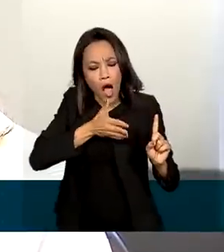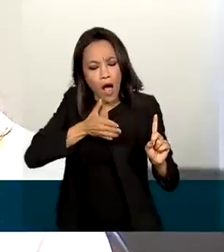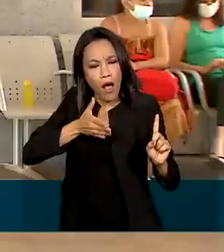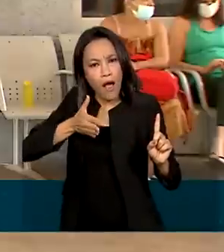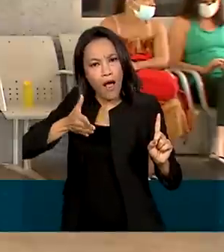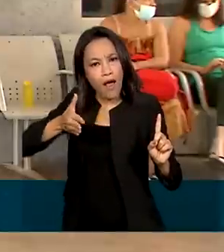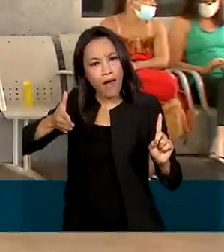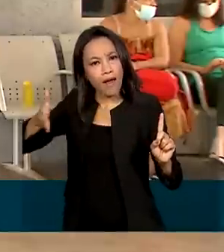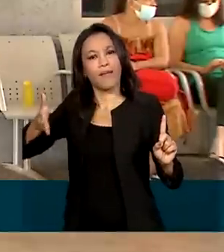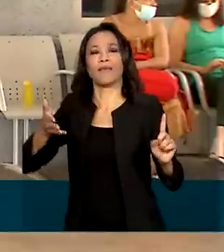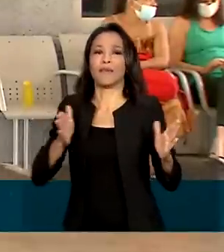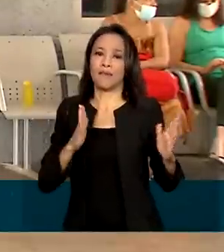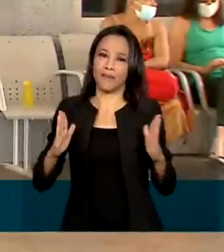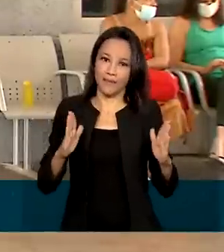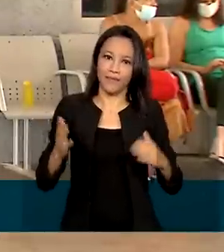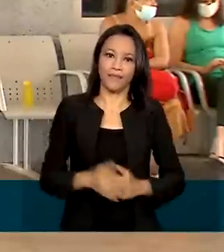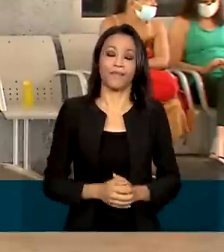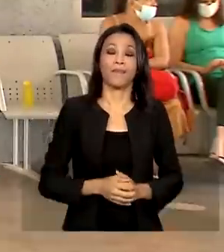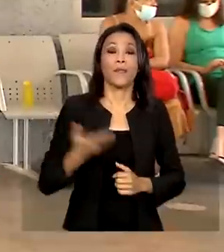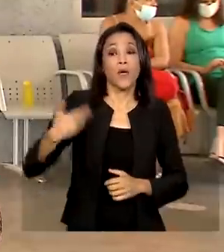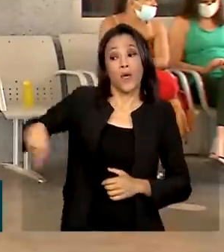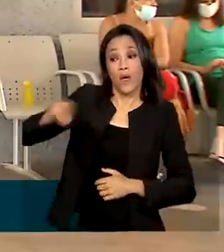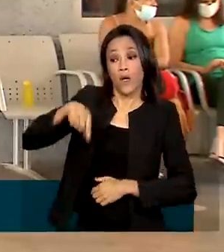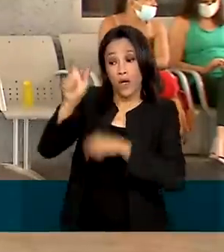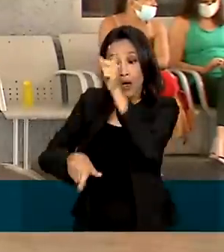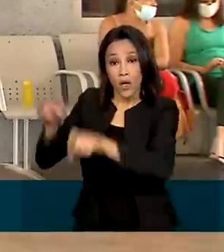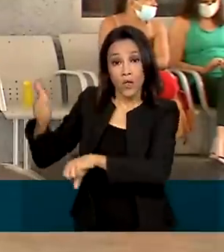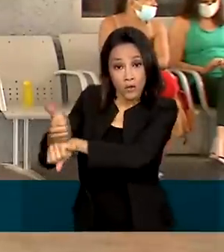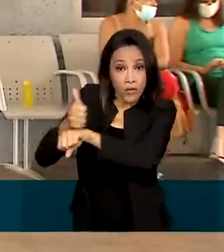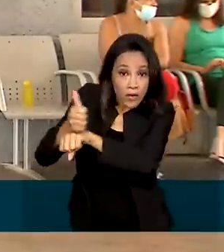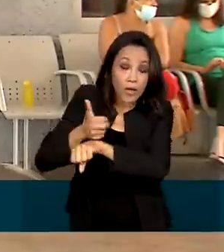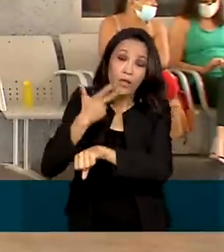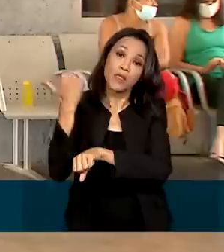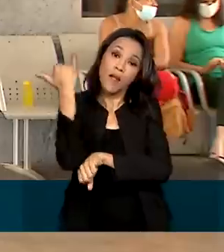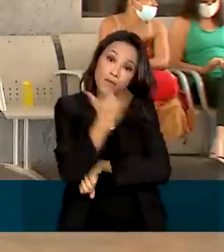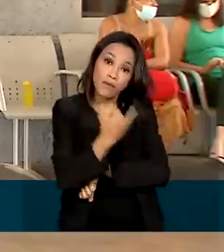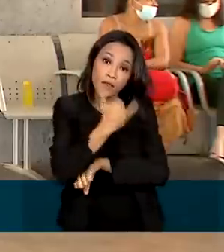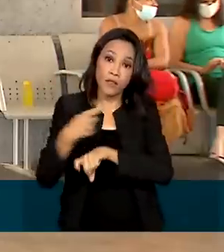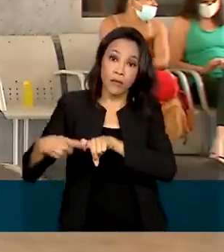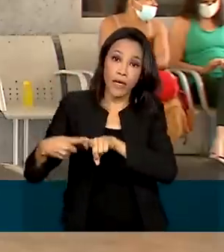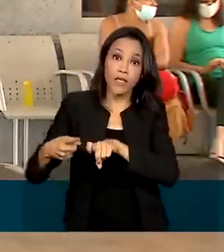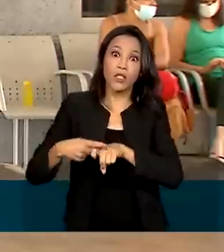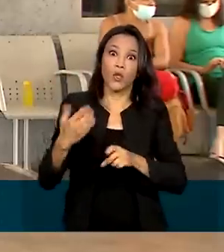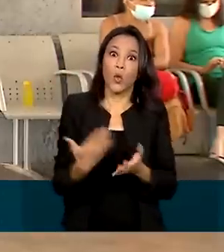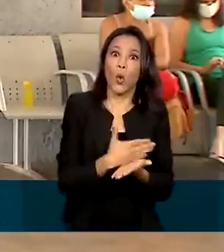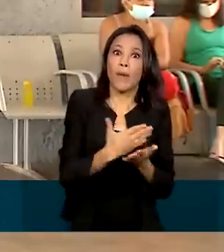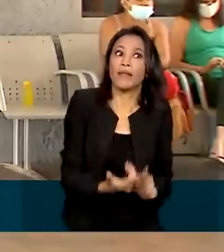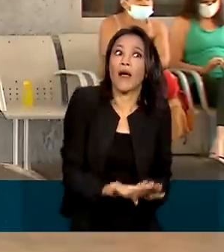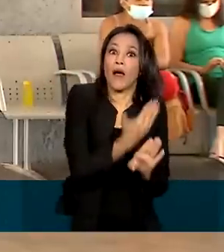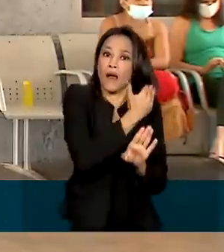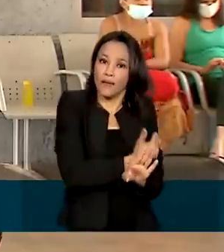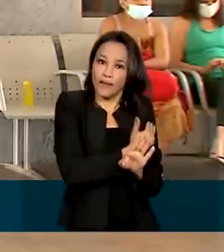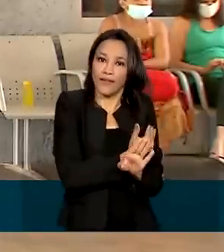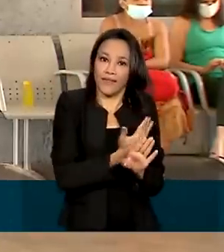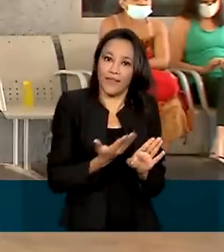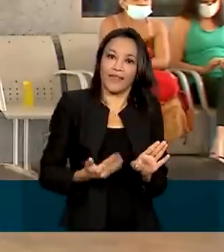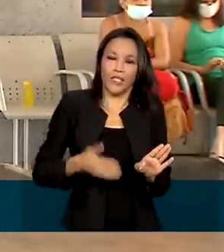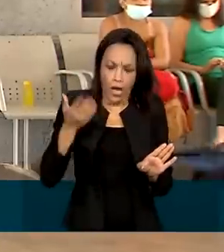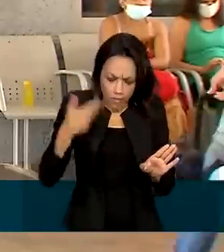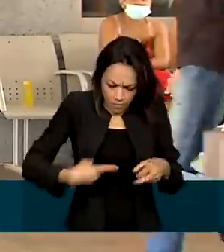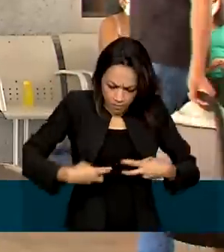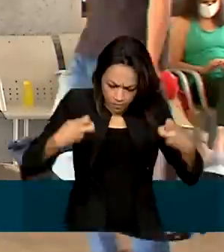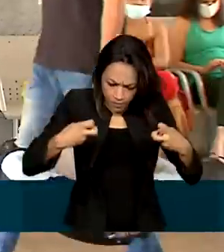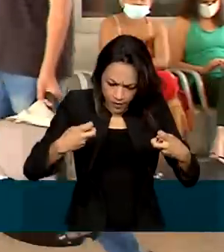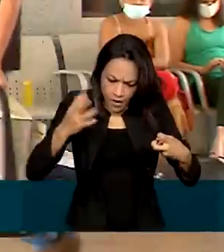engravida. Para os especialistas, o ideal é que o pré-natal comece na fase pré-concepção, ou seja, quando a mulher